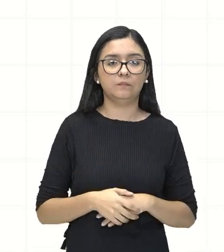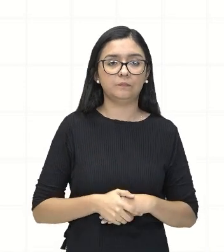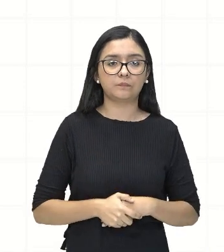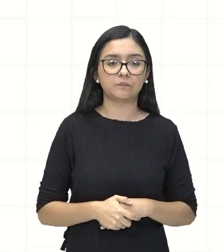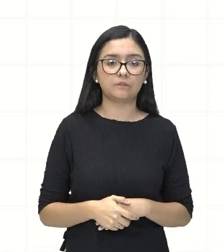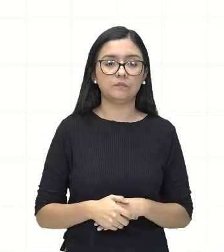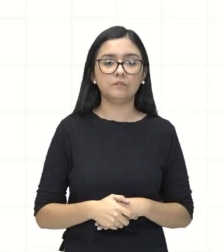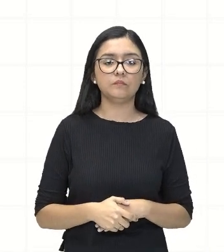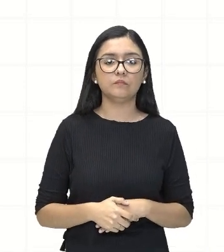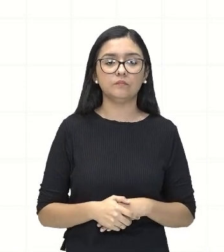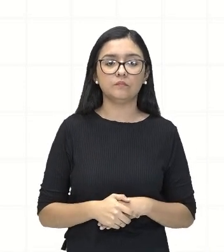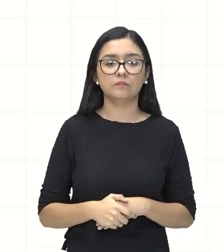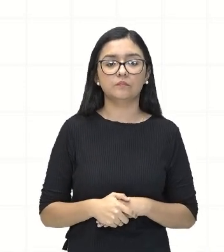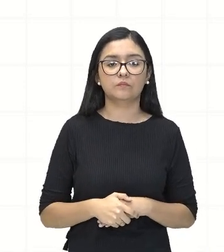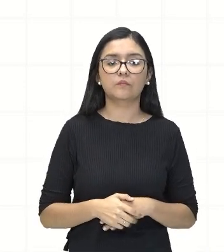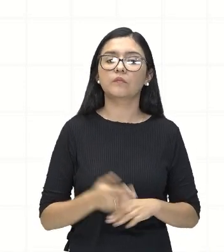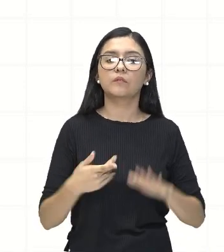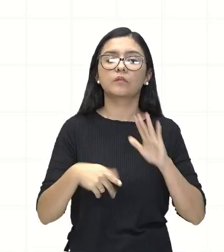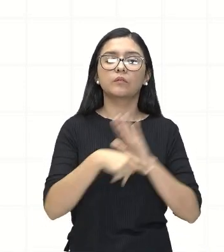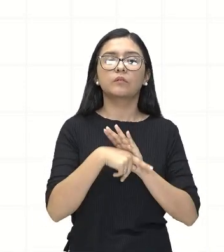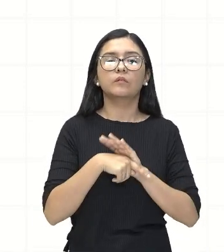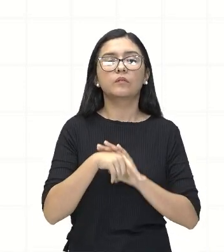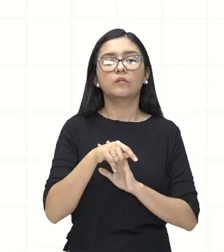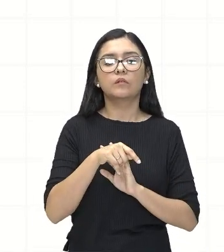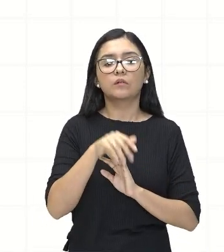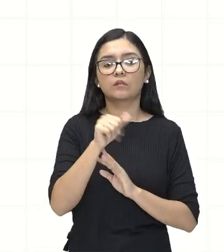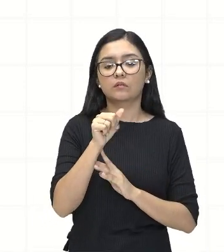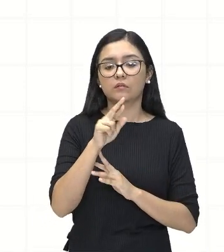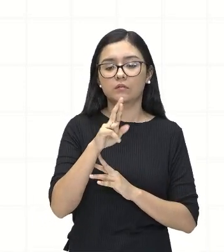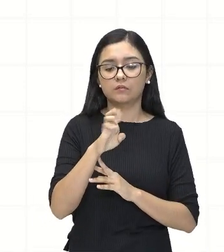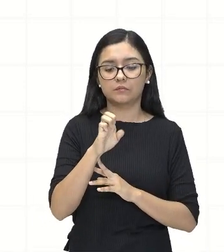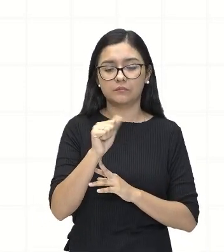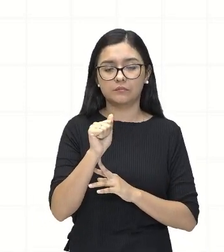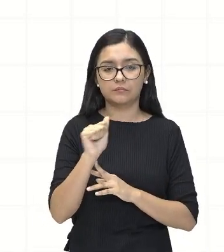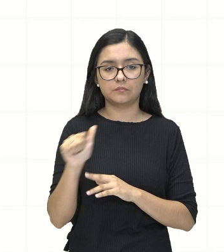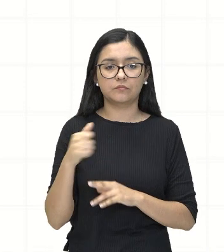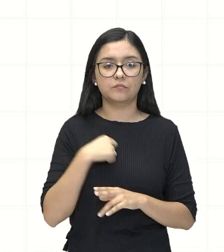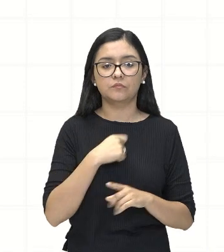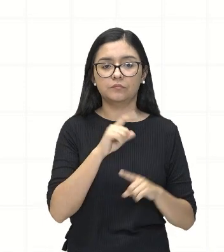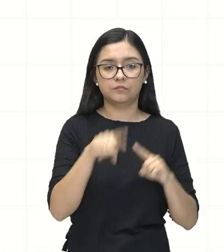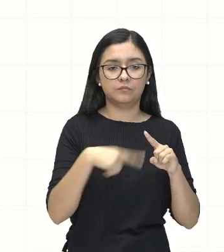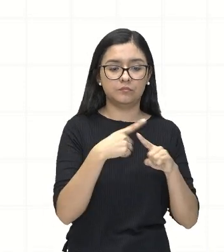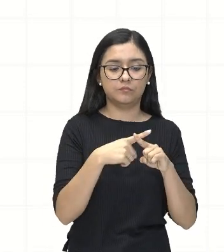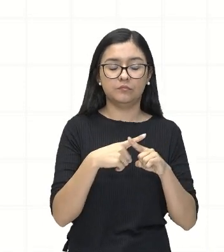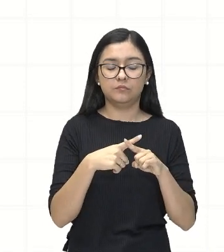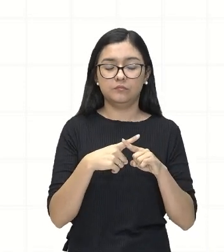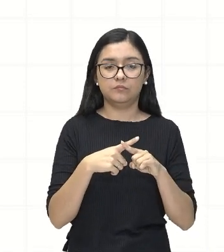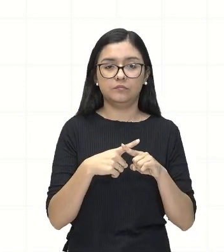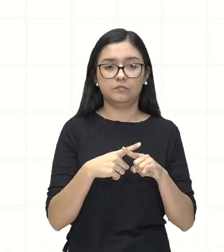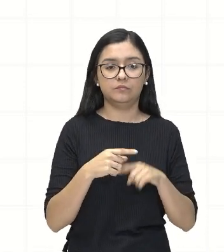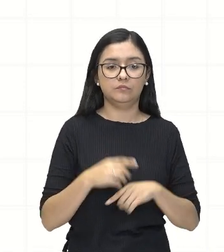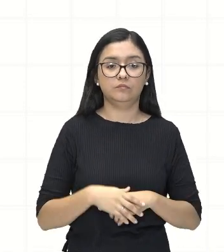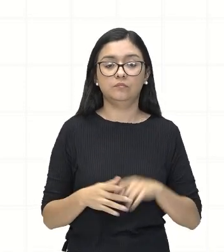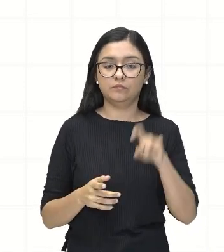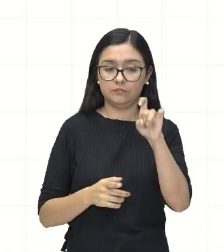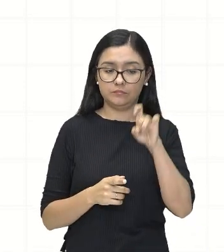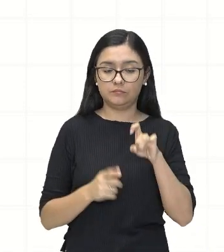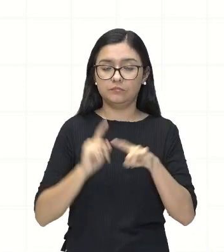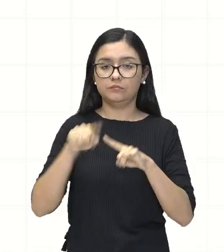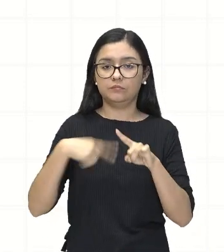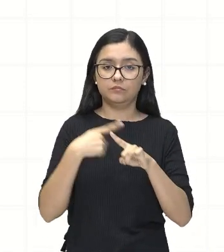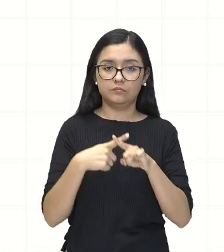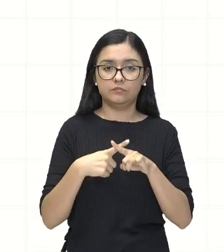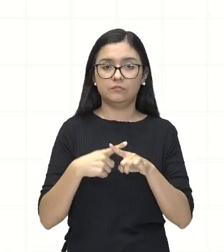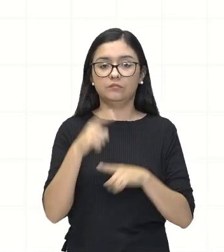na área desse quadrado, a gente vai multiplicar X vezes X, que é igual a X ao